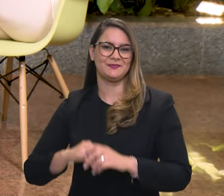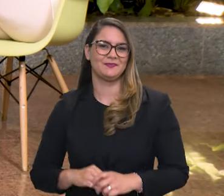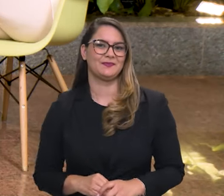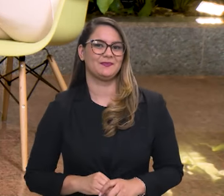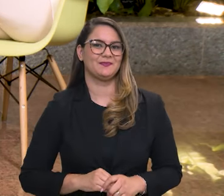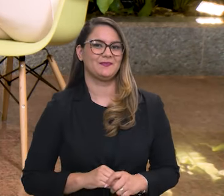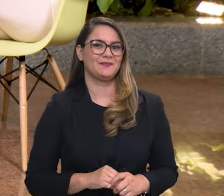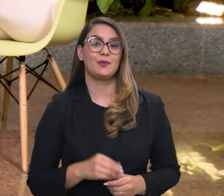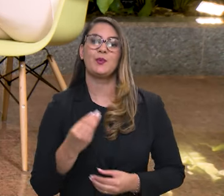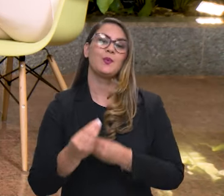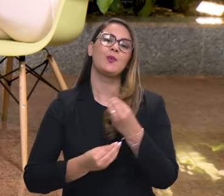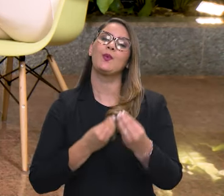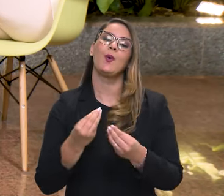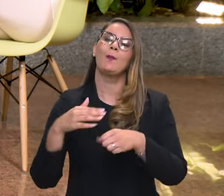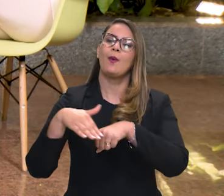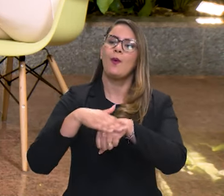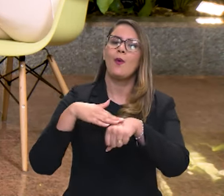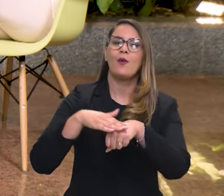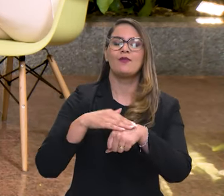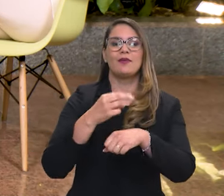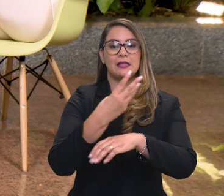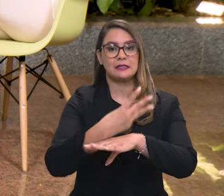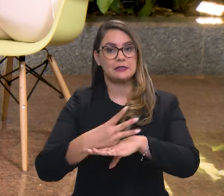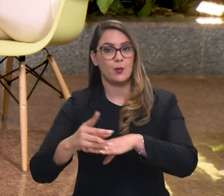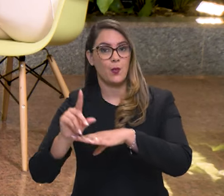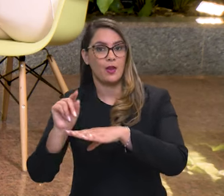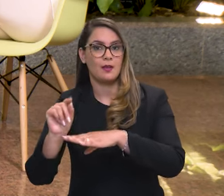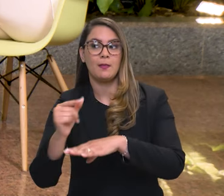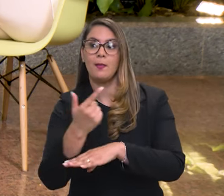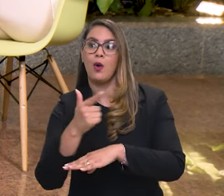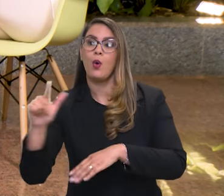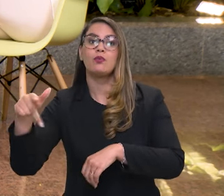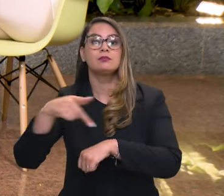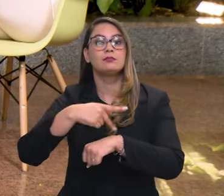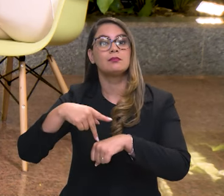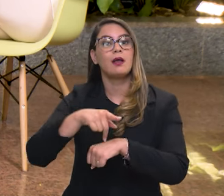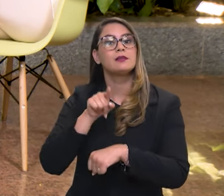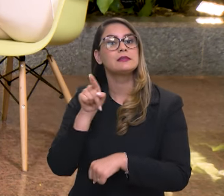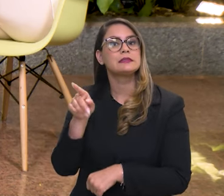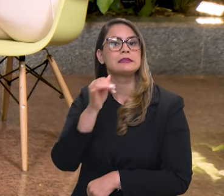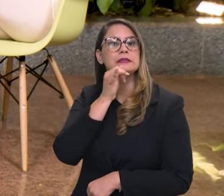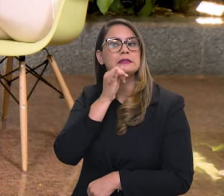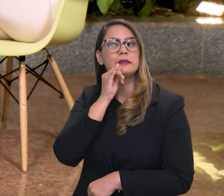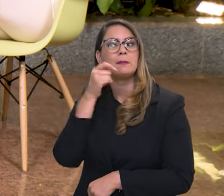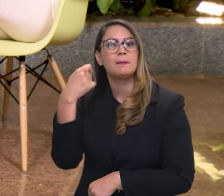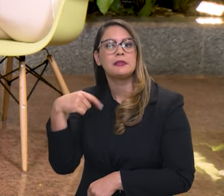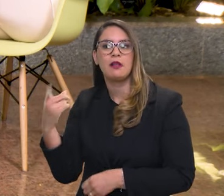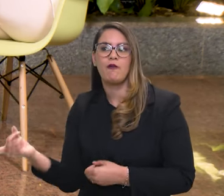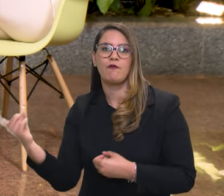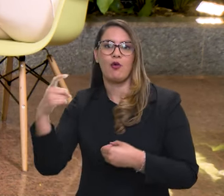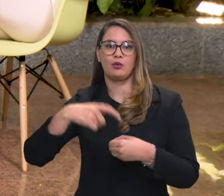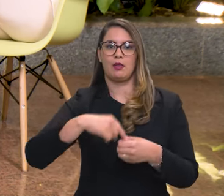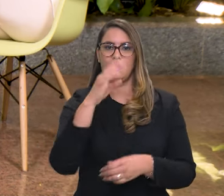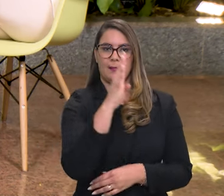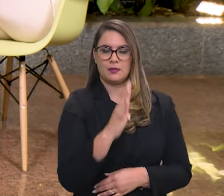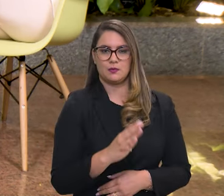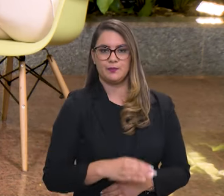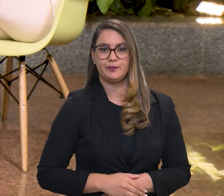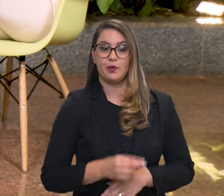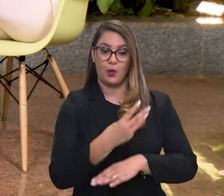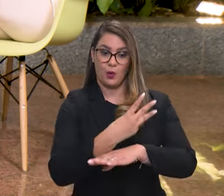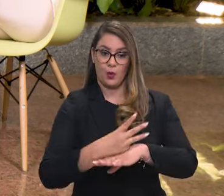Que legal! E como é que é, então, a conversa do Ibama com os outros países nesse caso de repatriação?